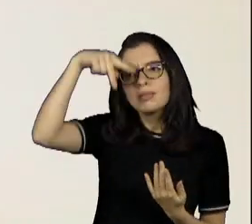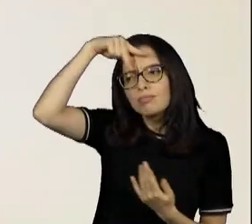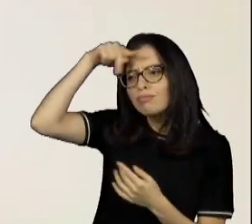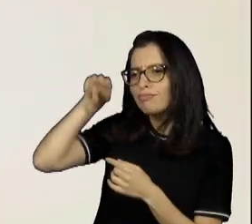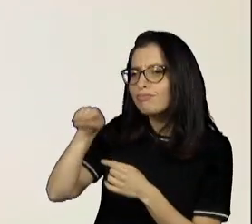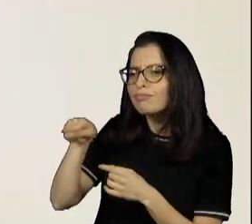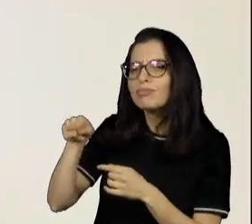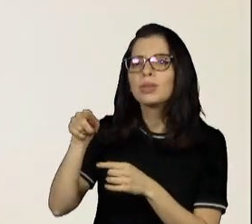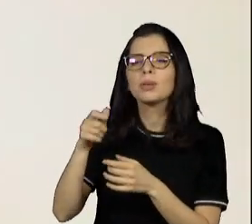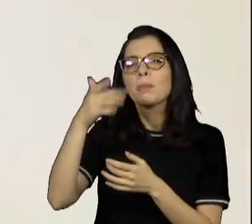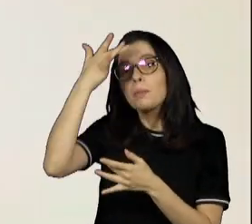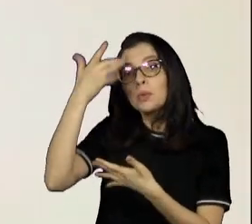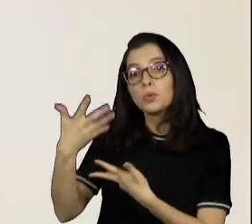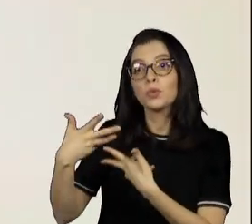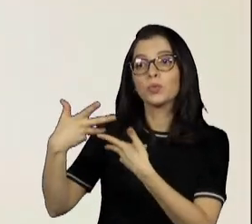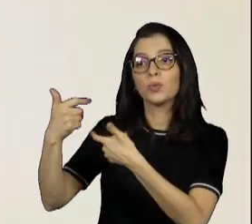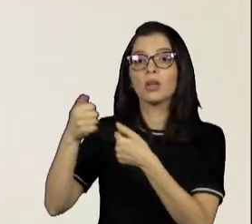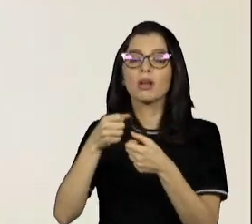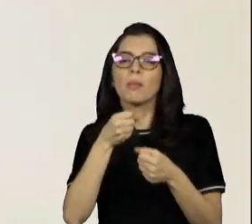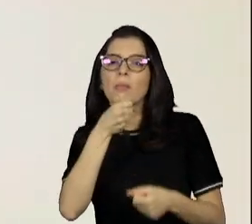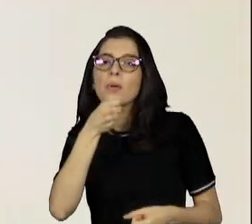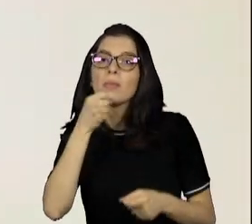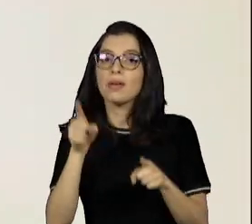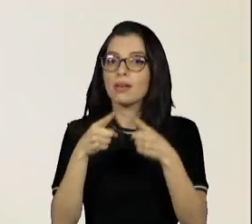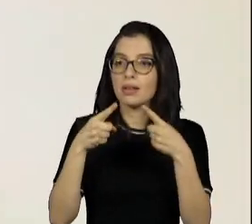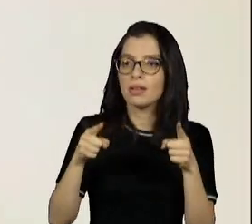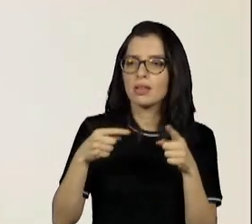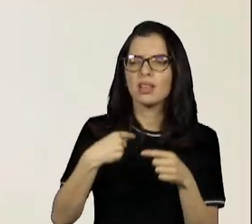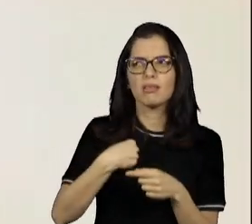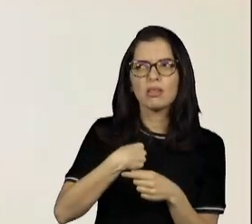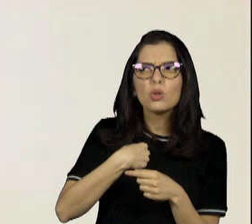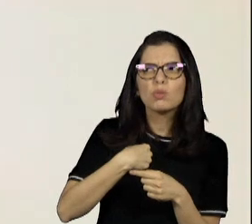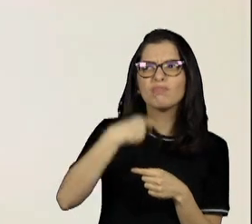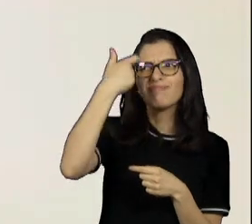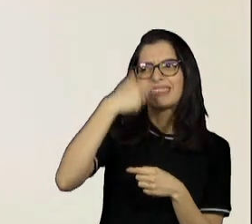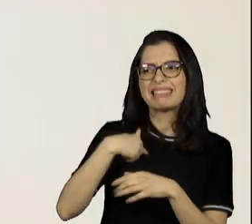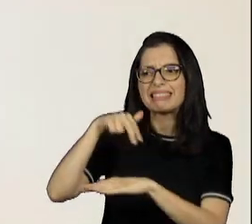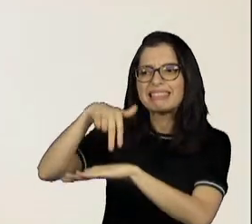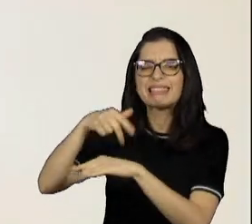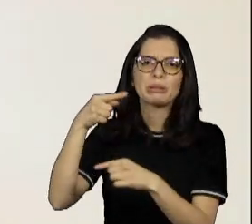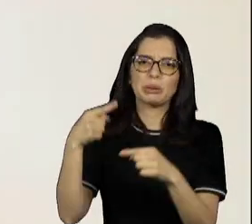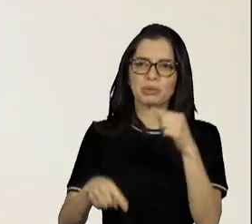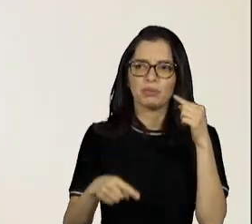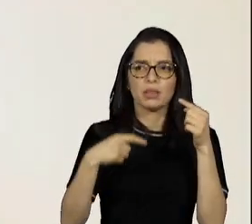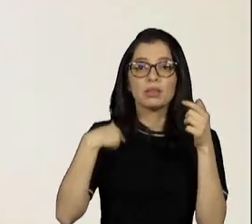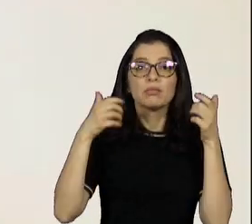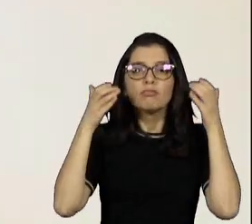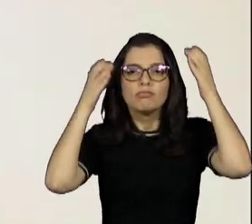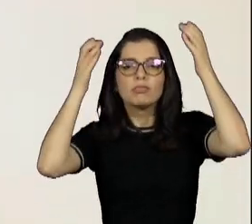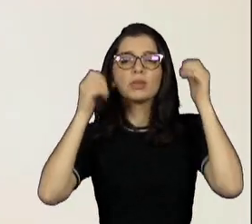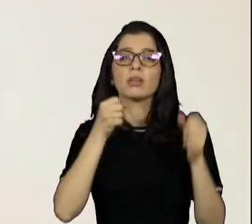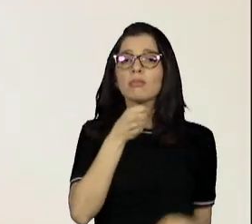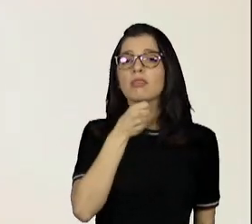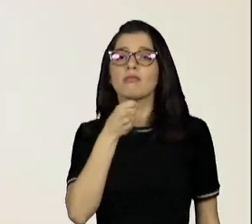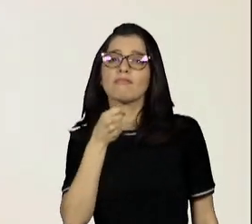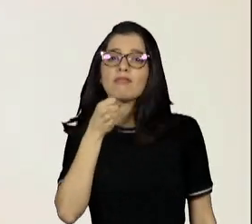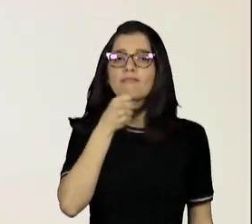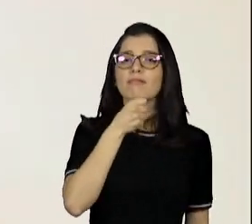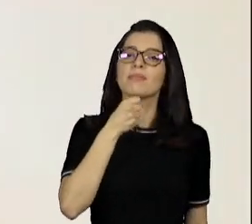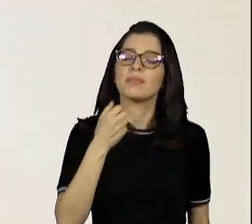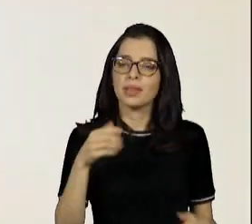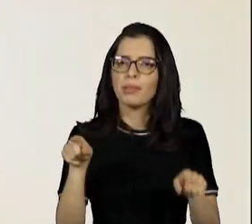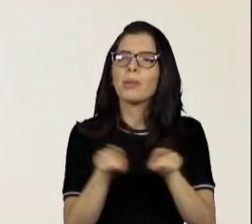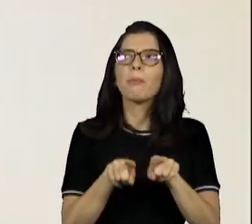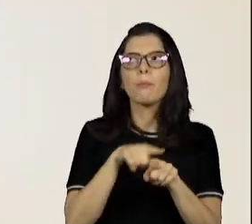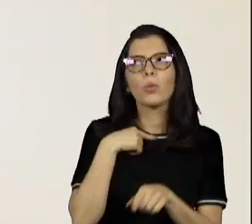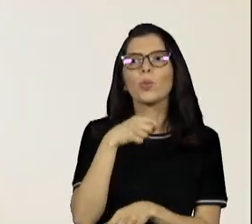cantavam, então longe de me imaginar que eu poderia ir no Capitão Asa. O Chacrinha também só recebia pessoas que cantavam, cheguei até a imaginar um